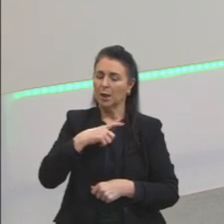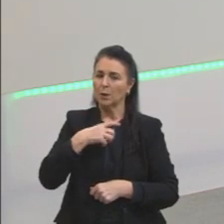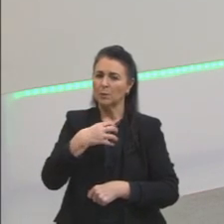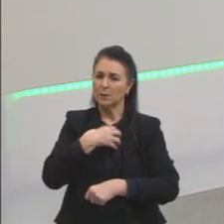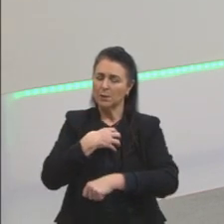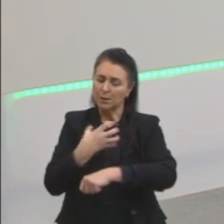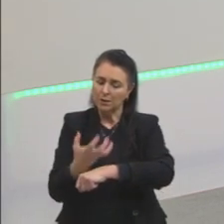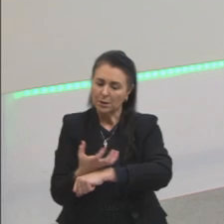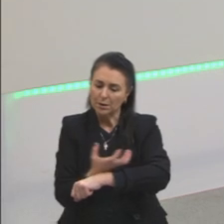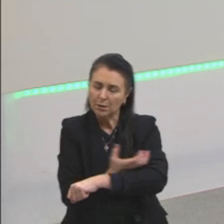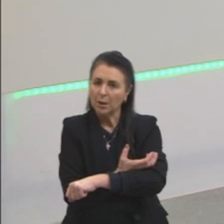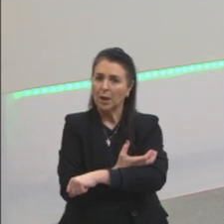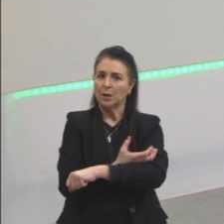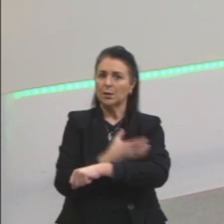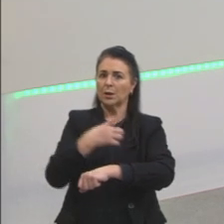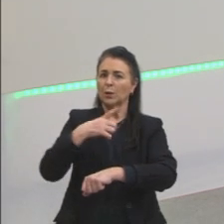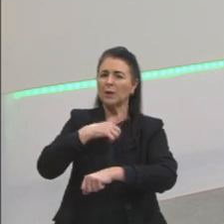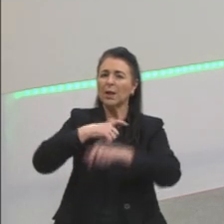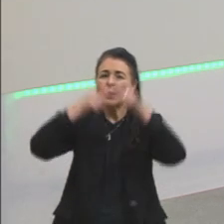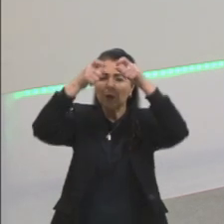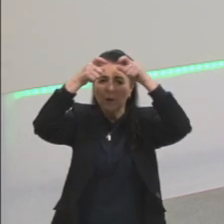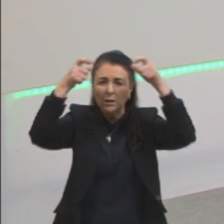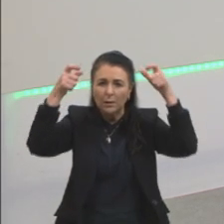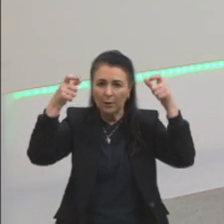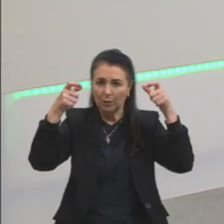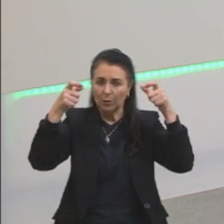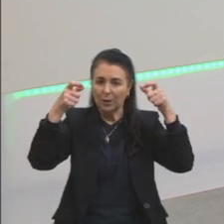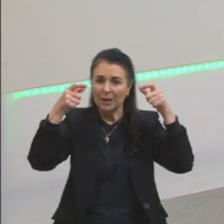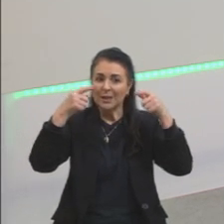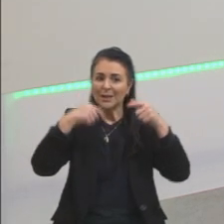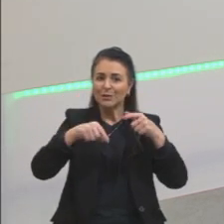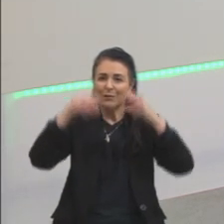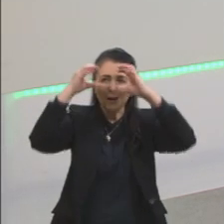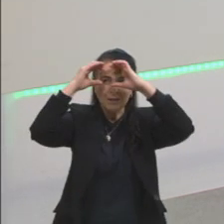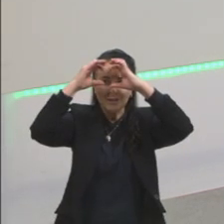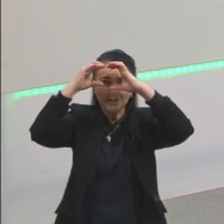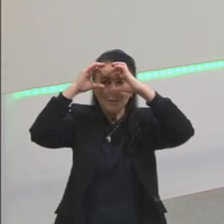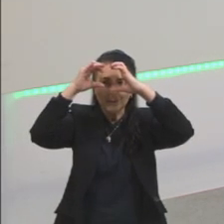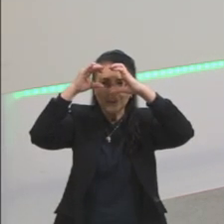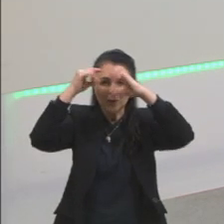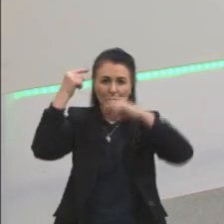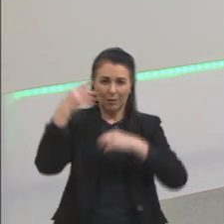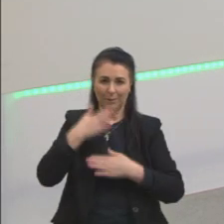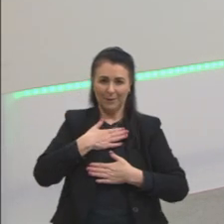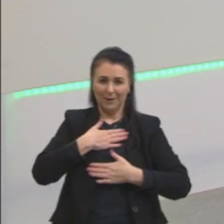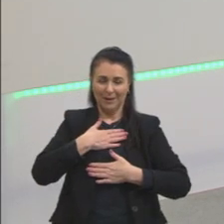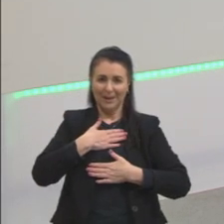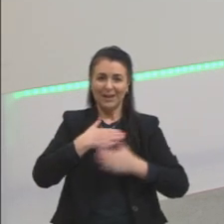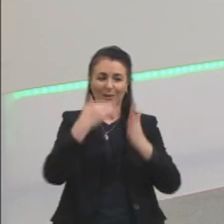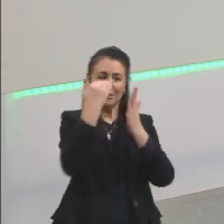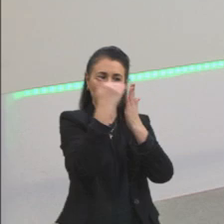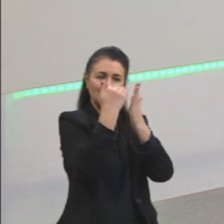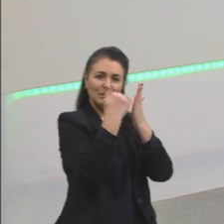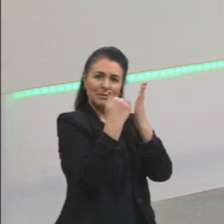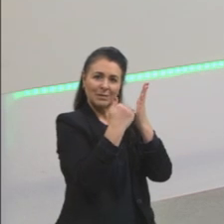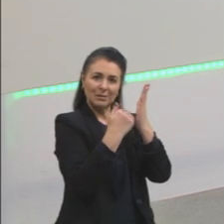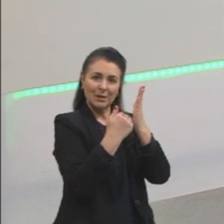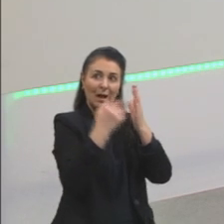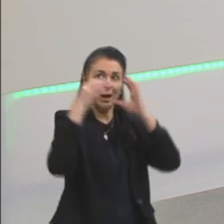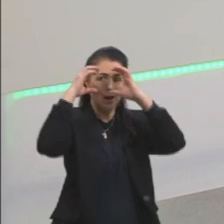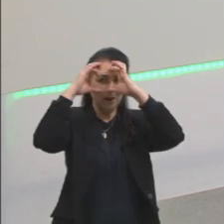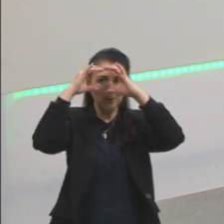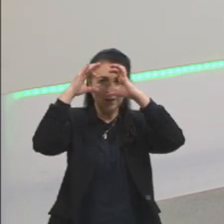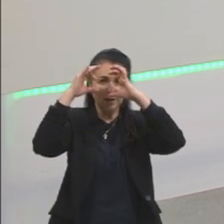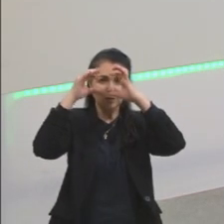condições de conhecimento, essas condições vão para a mente e, através dessas categorias, a mente organiza